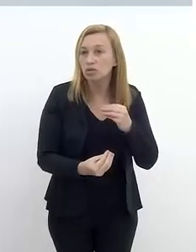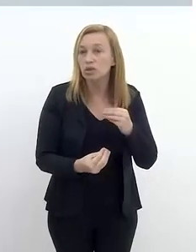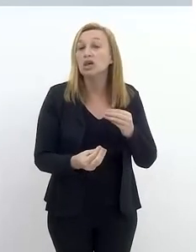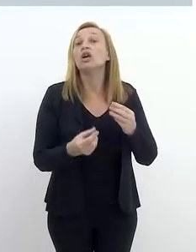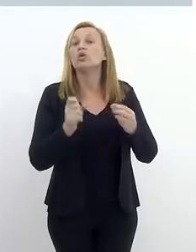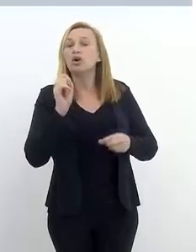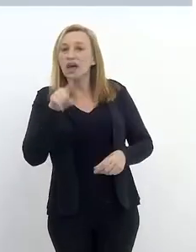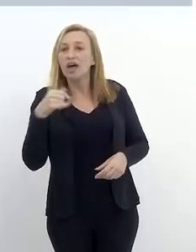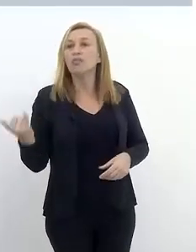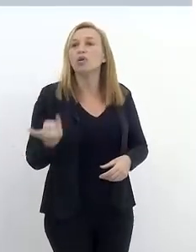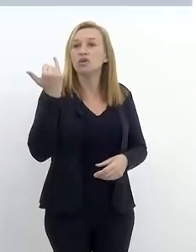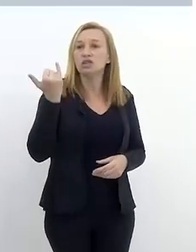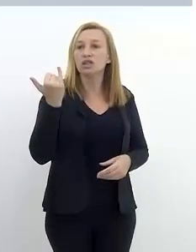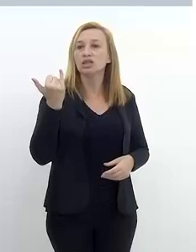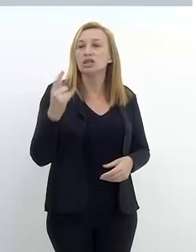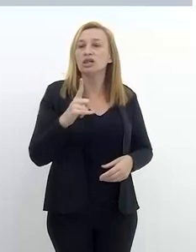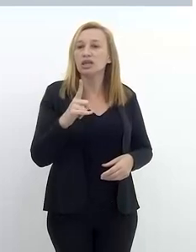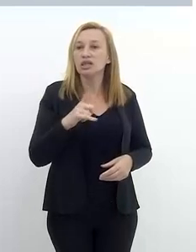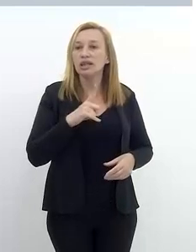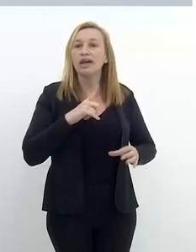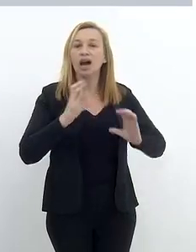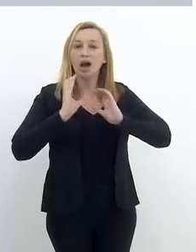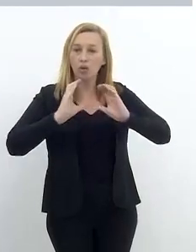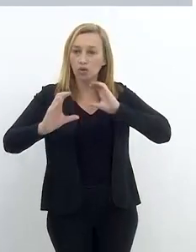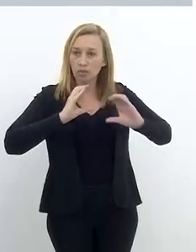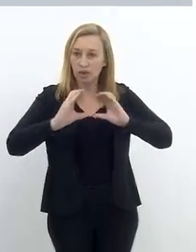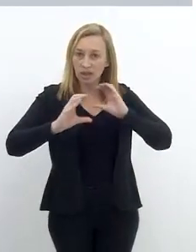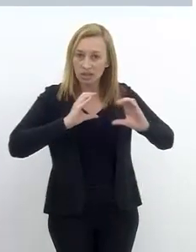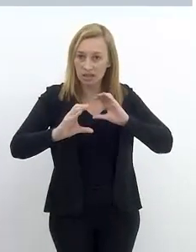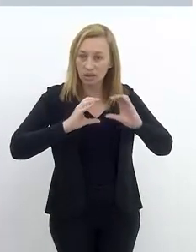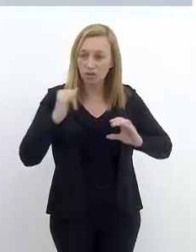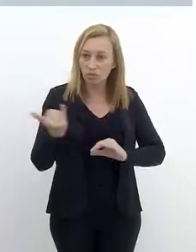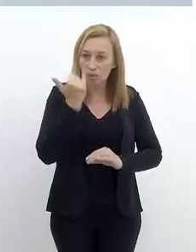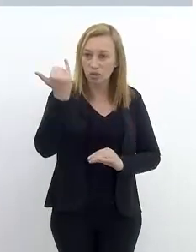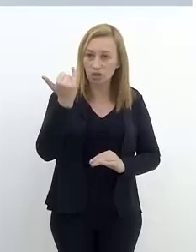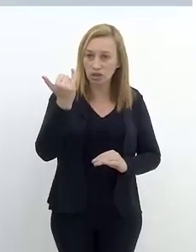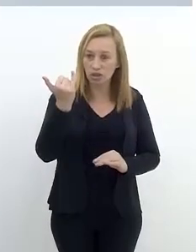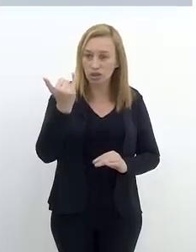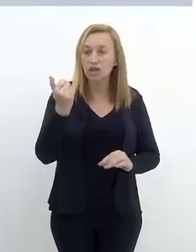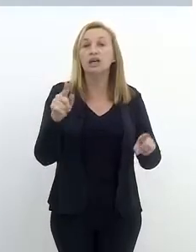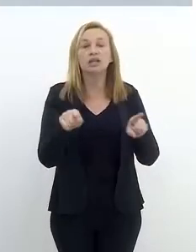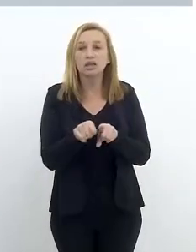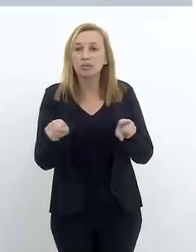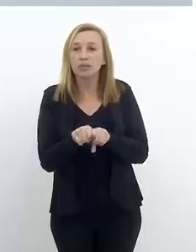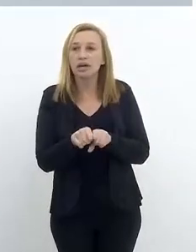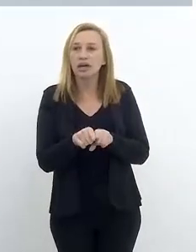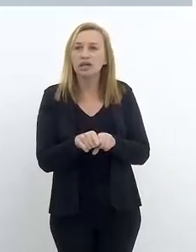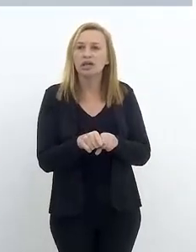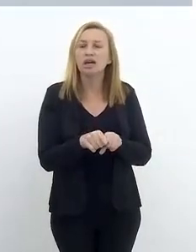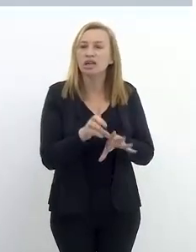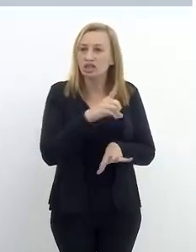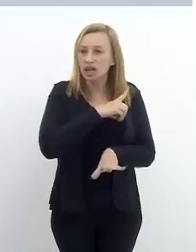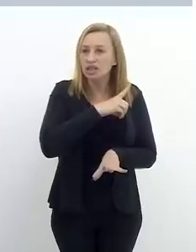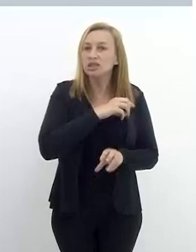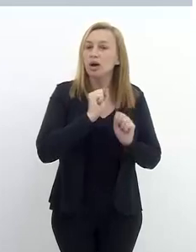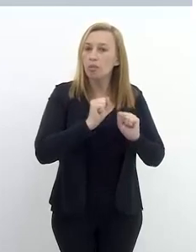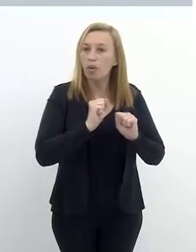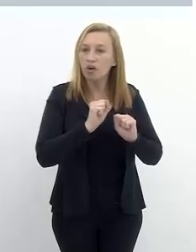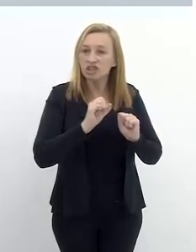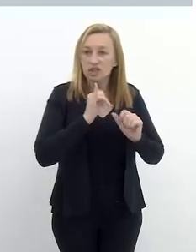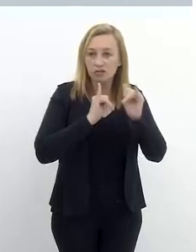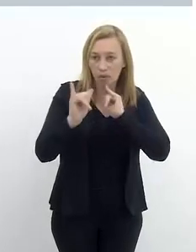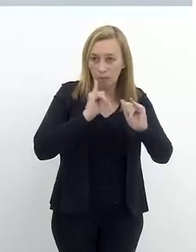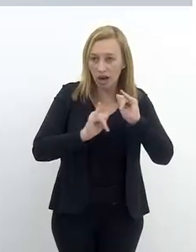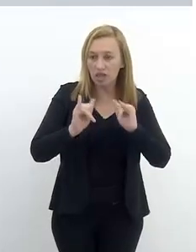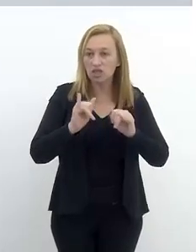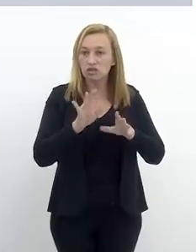desaparecimento. E o que é importante é que haja não só a comunicação formal da delegacia, mas inclusive que as delegacias possam